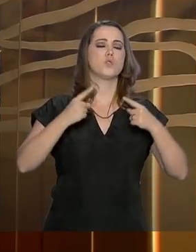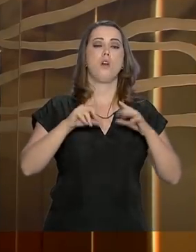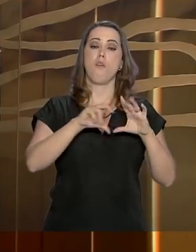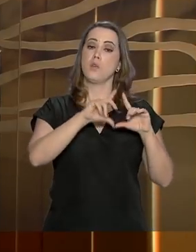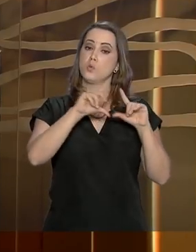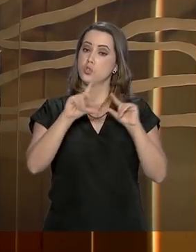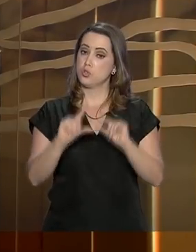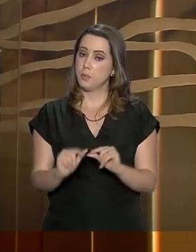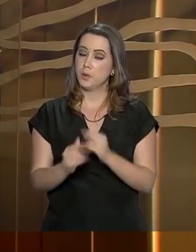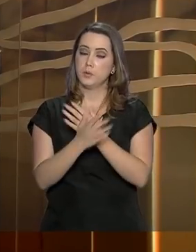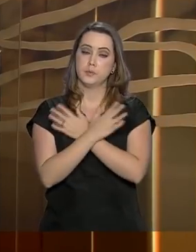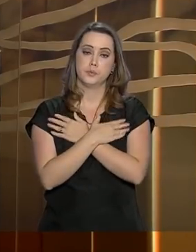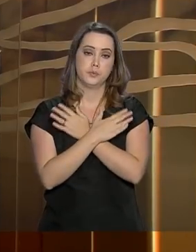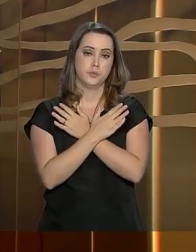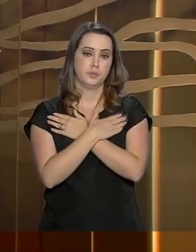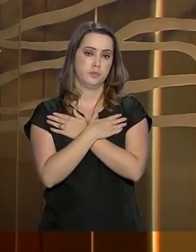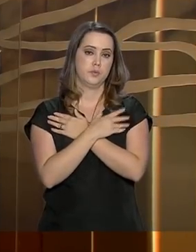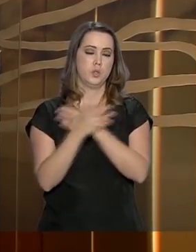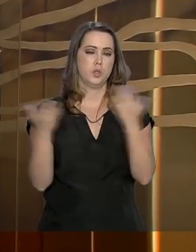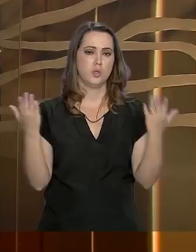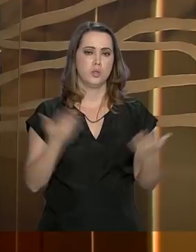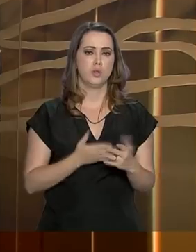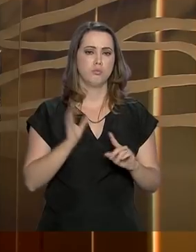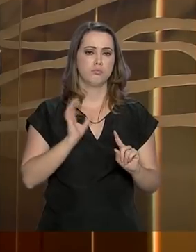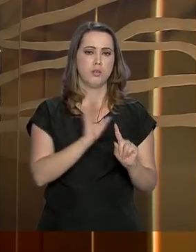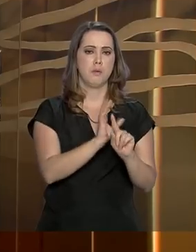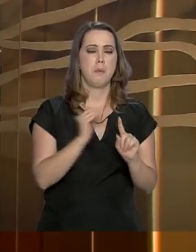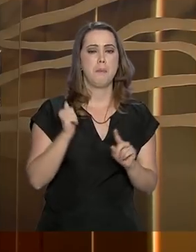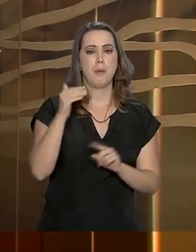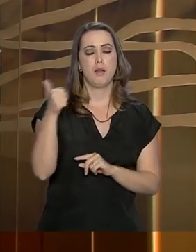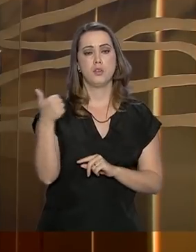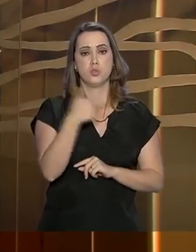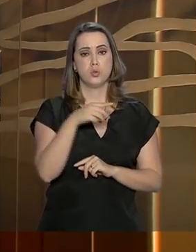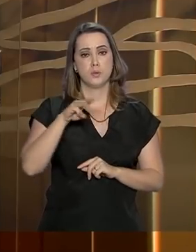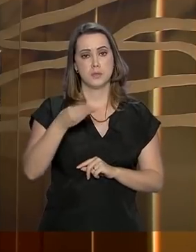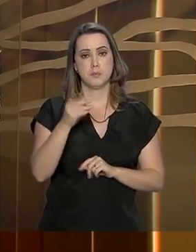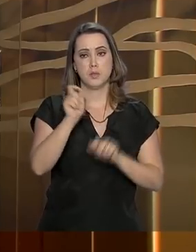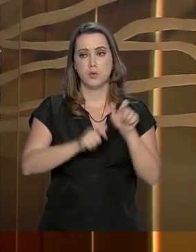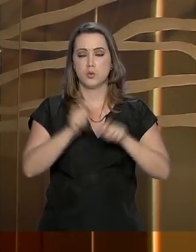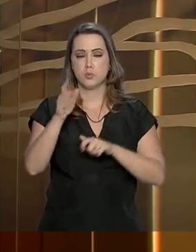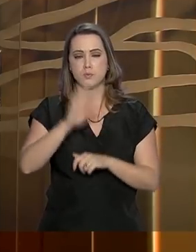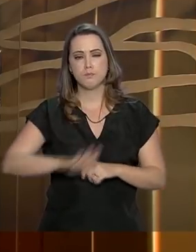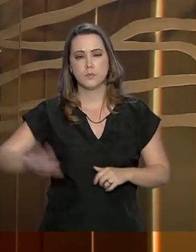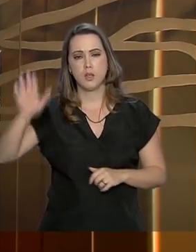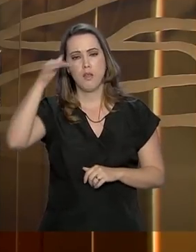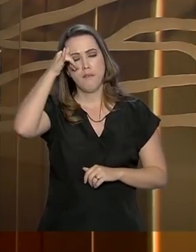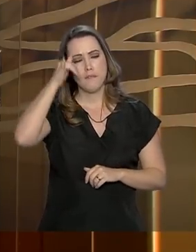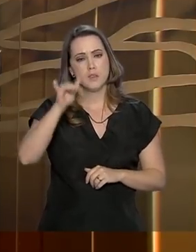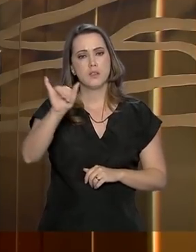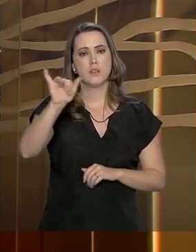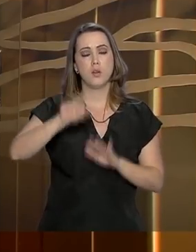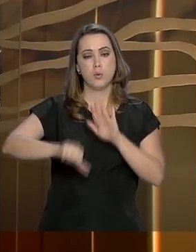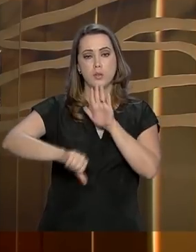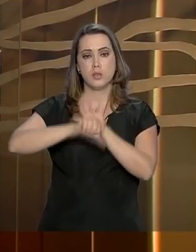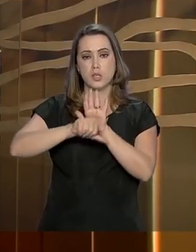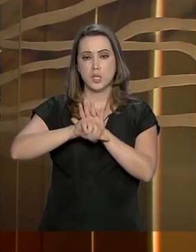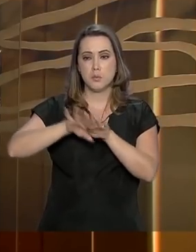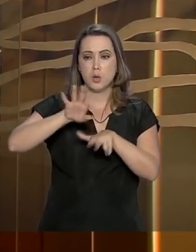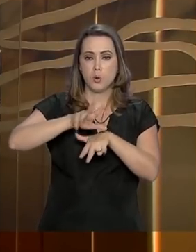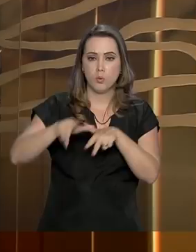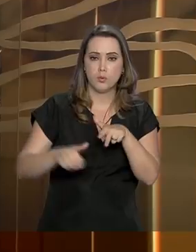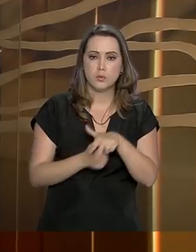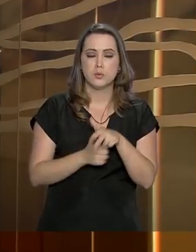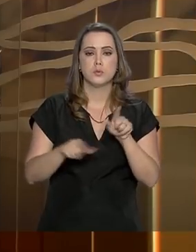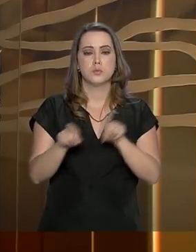diminuir a taxa de desemprego, que hoje afeta mais de 12 milhões de brasileiros, combater a criminalidade e a corrupção,